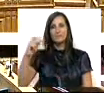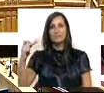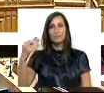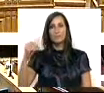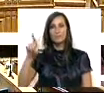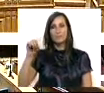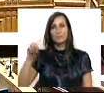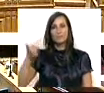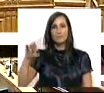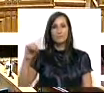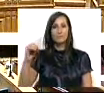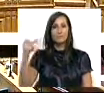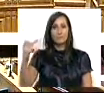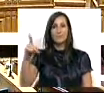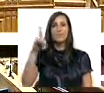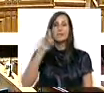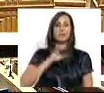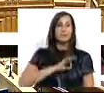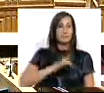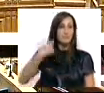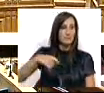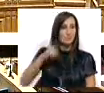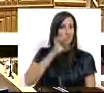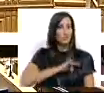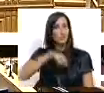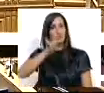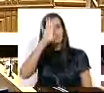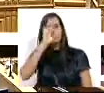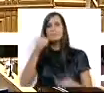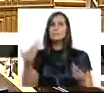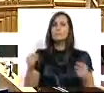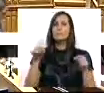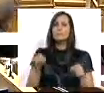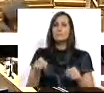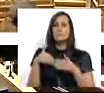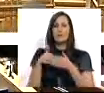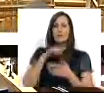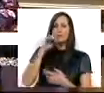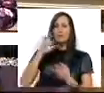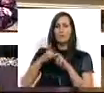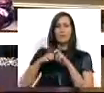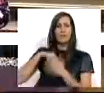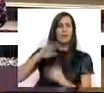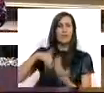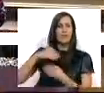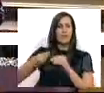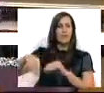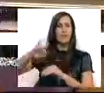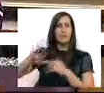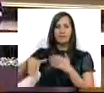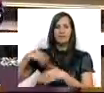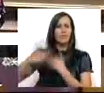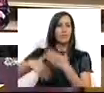Muito obrigada, Sra. Presidente. Sr. Primeiro-Ministro, esta sucessão de atrapalhadas que têm acontecido